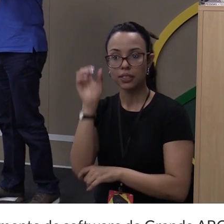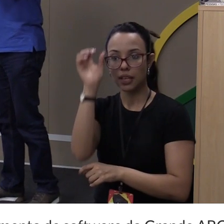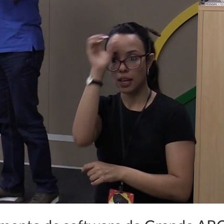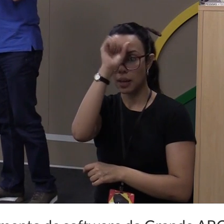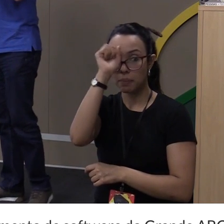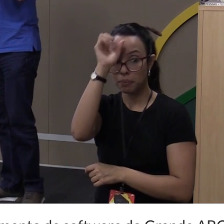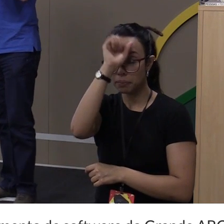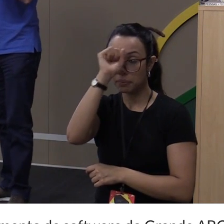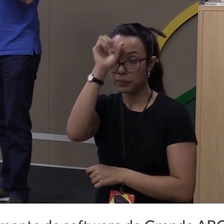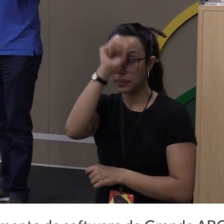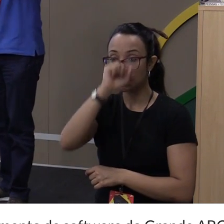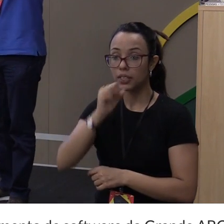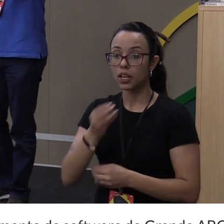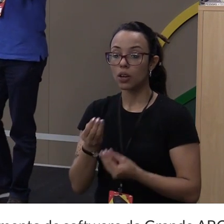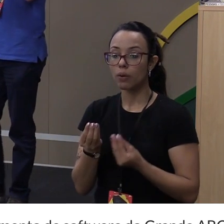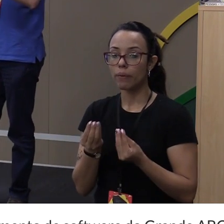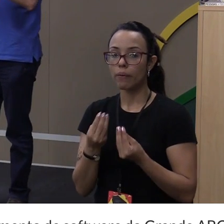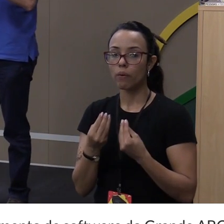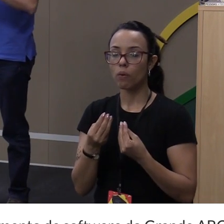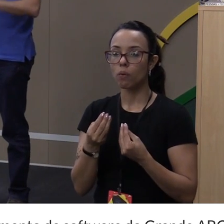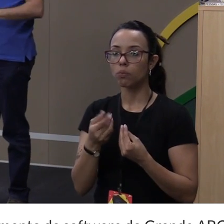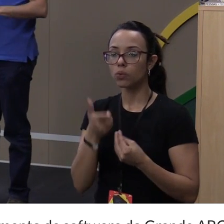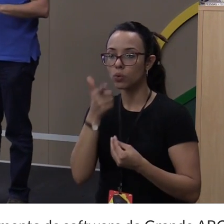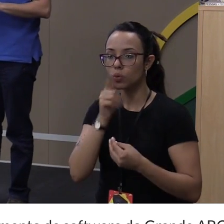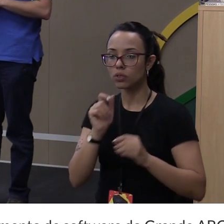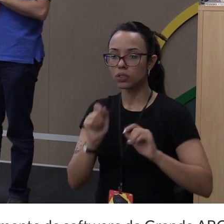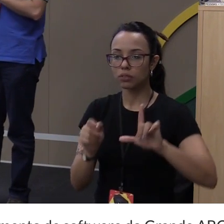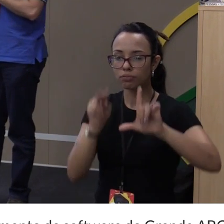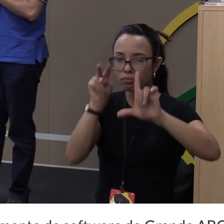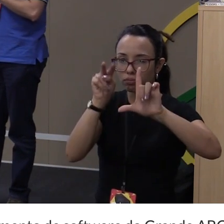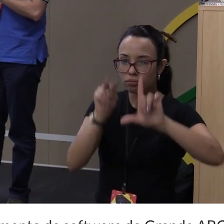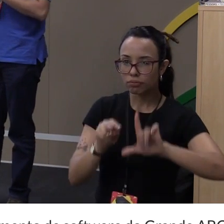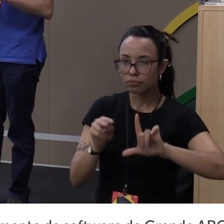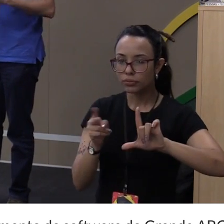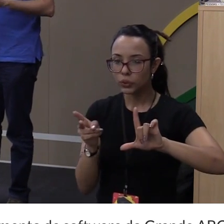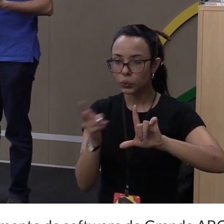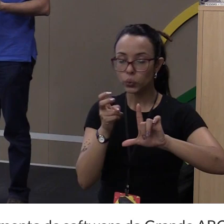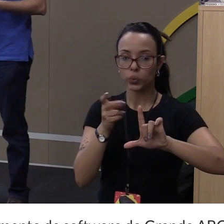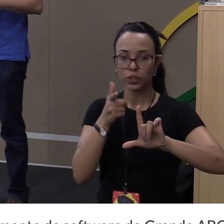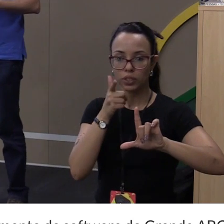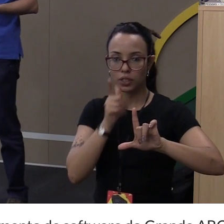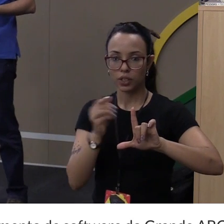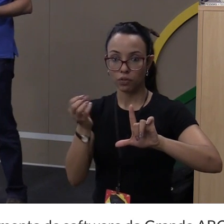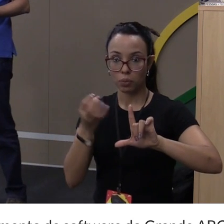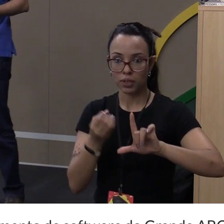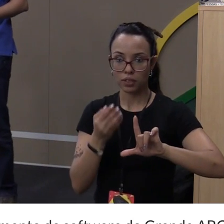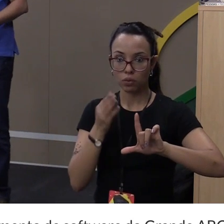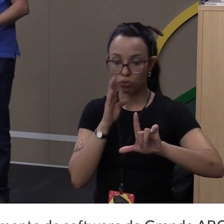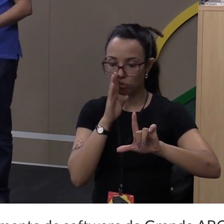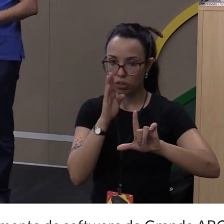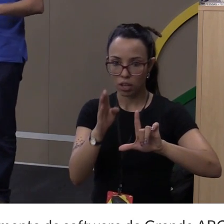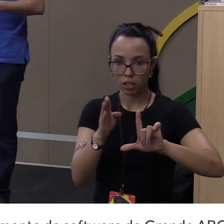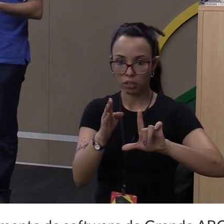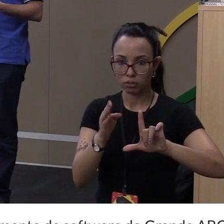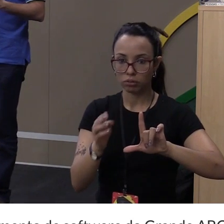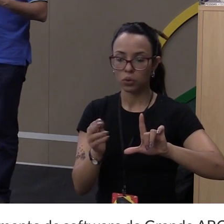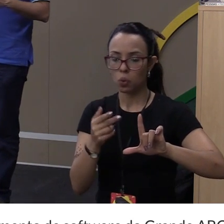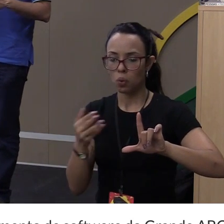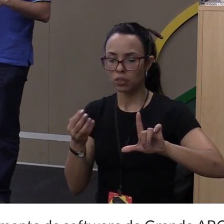maneiras de achar a informação dentro da página. Então, coisas que são muito utilizadas para isso.